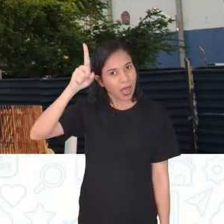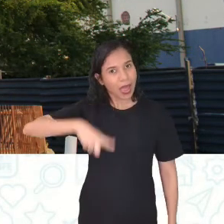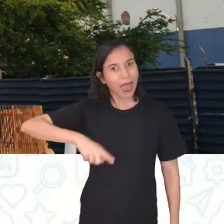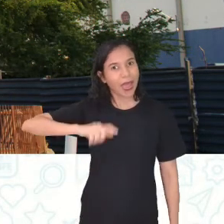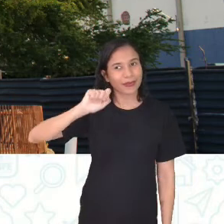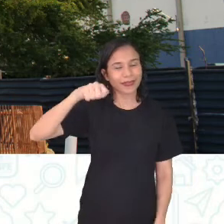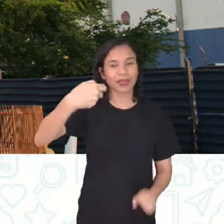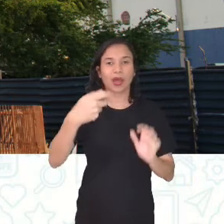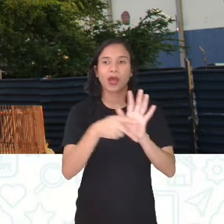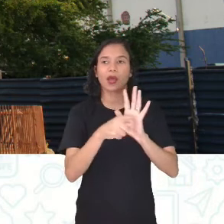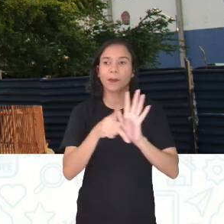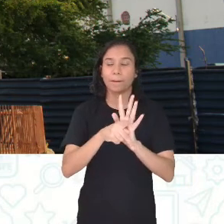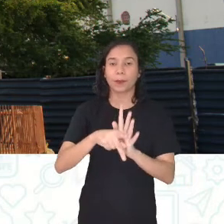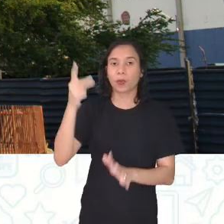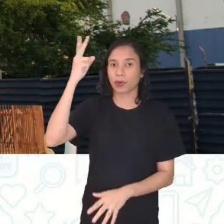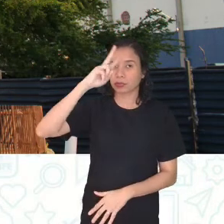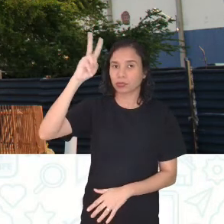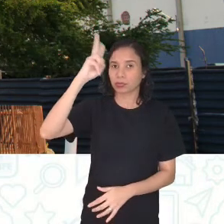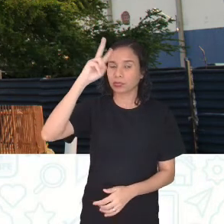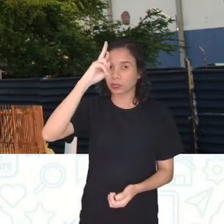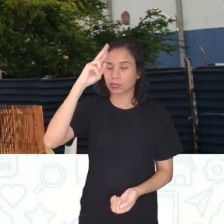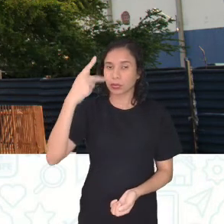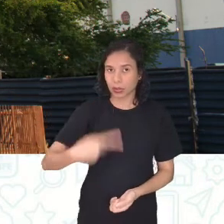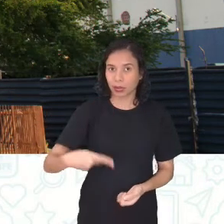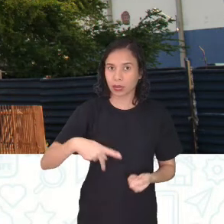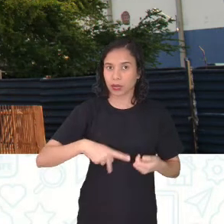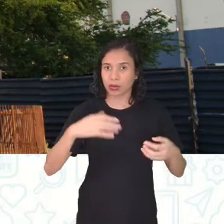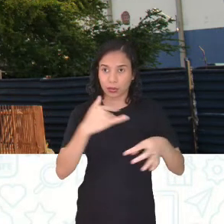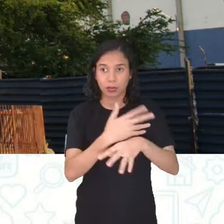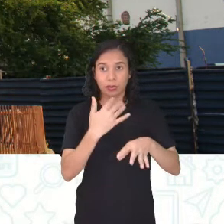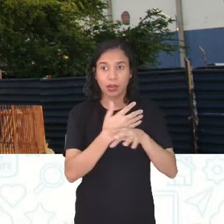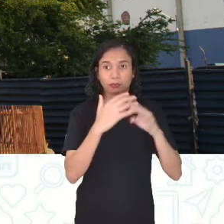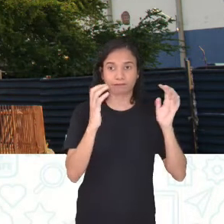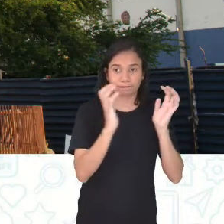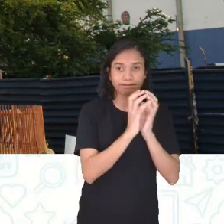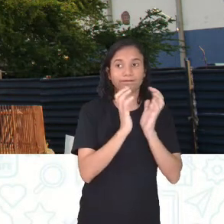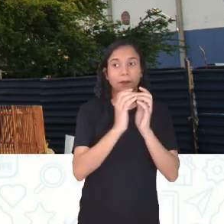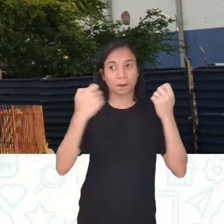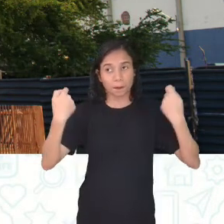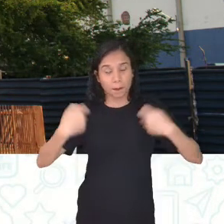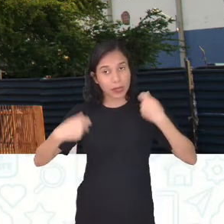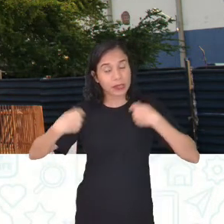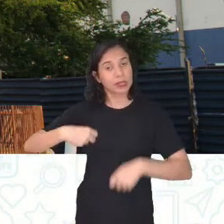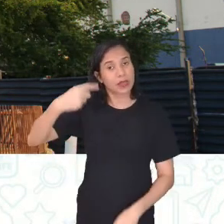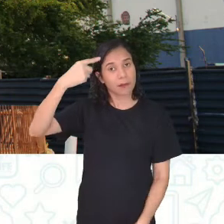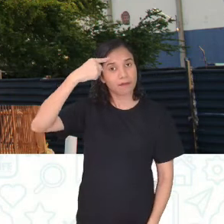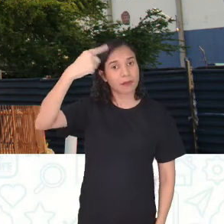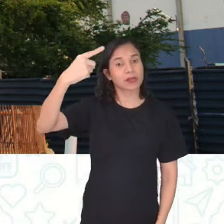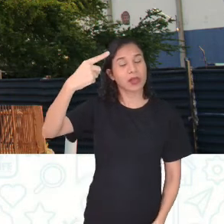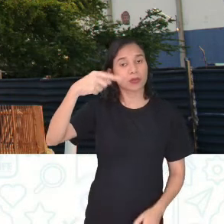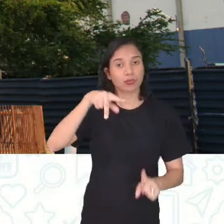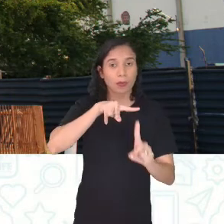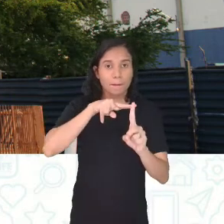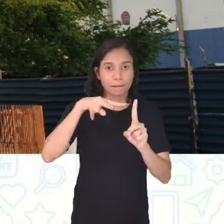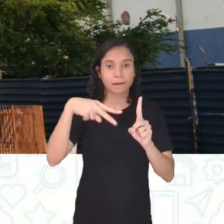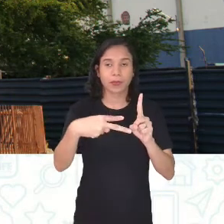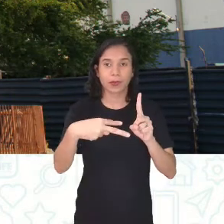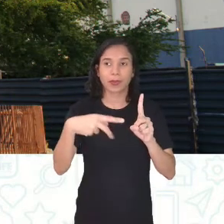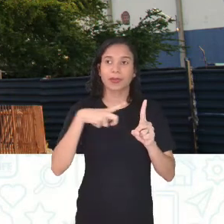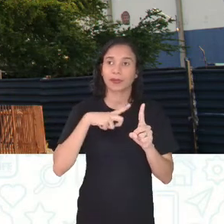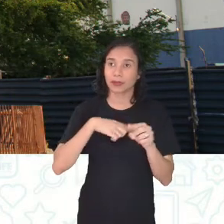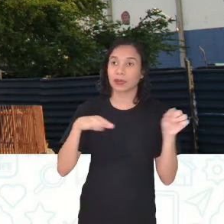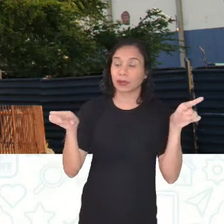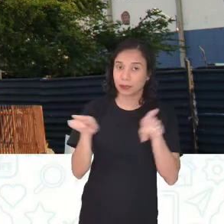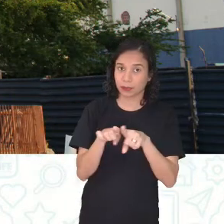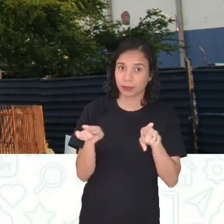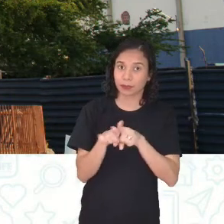história da escravidão e cultura negra na cidade do Recife. E precisa ser pensado nessa perspectiva. Existem